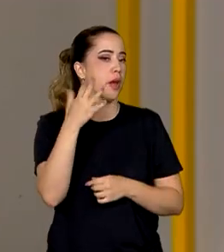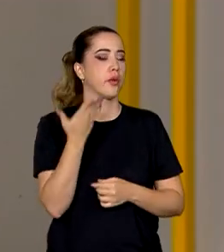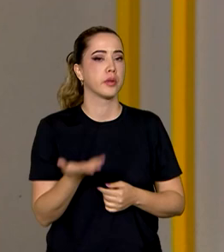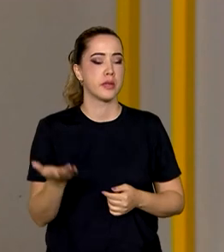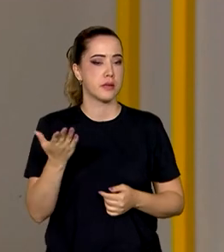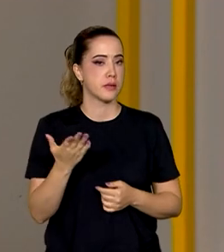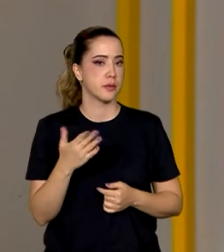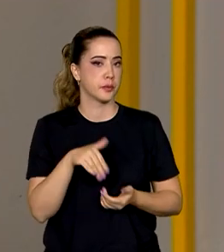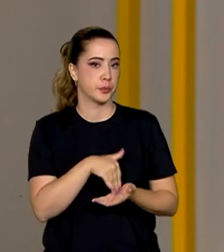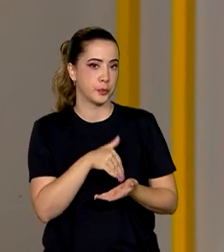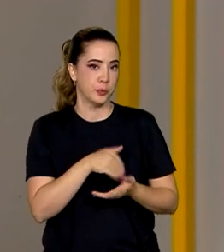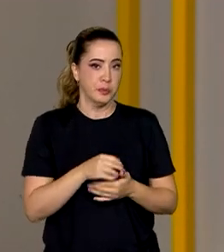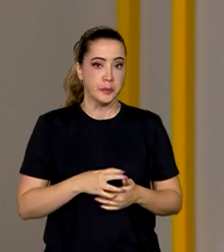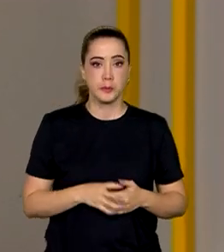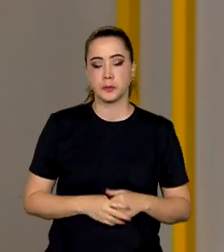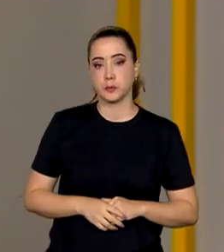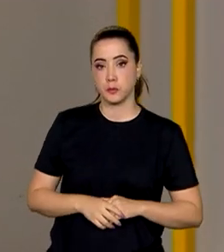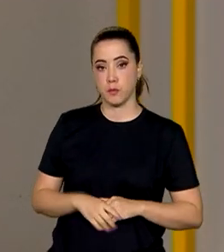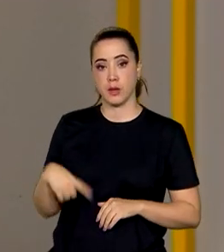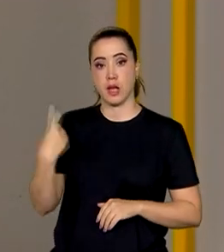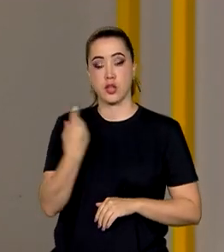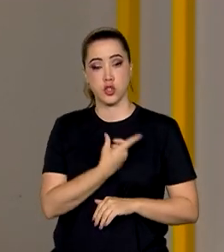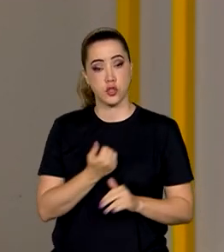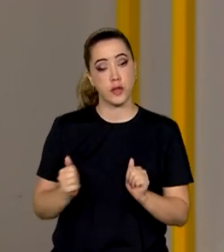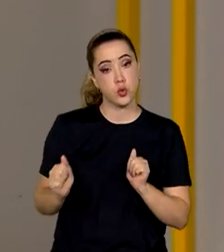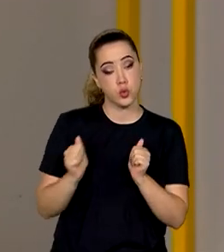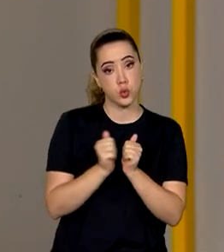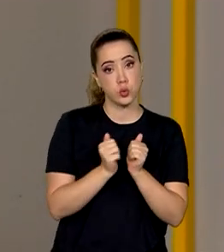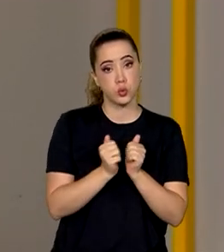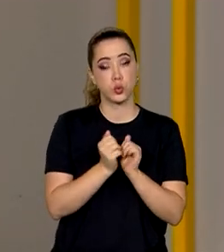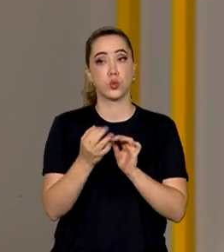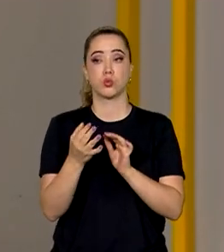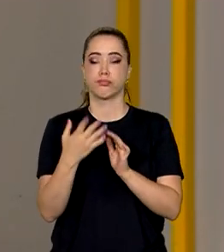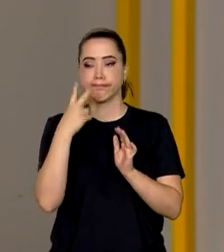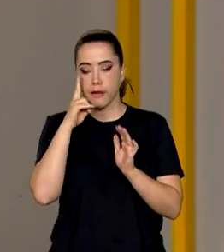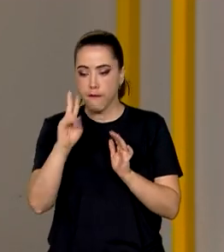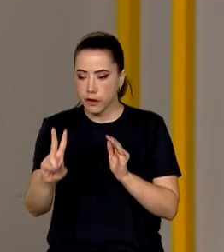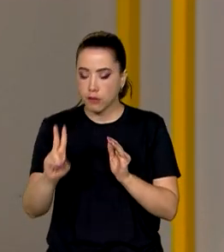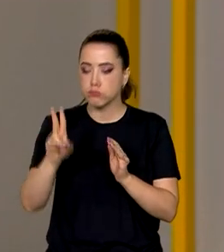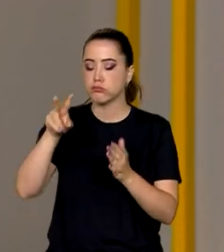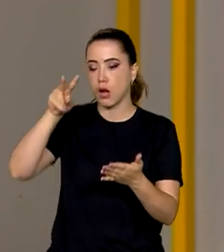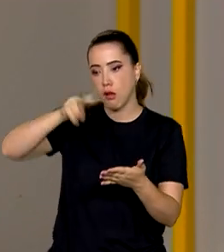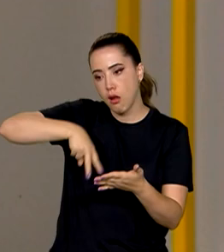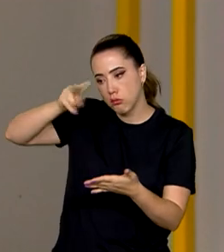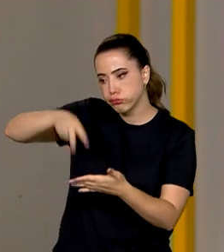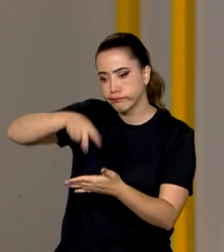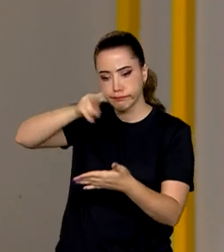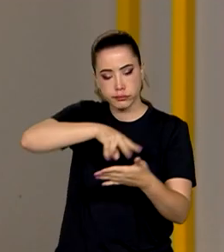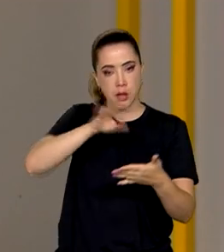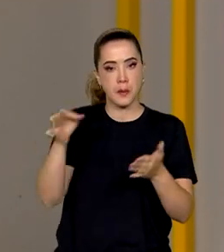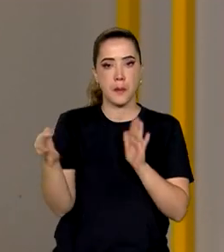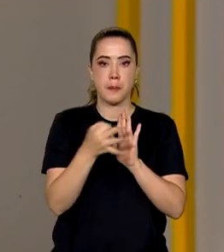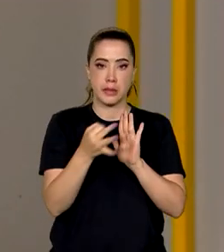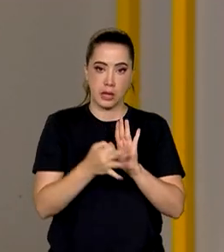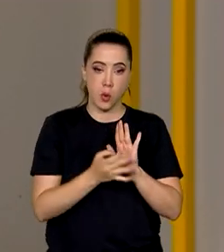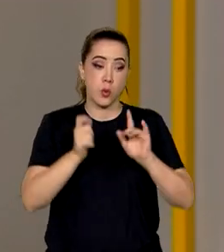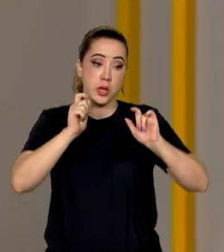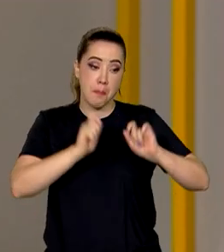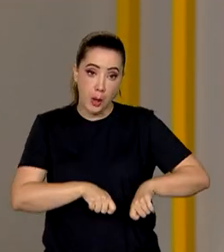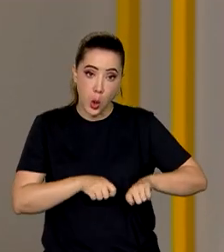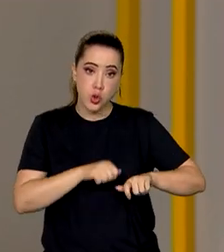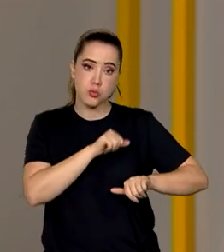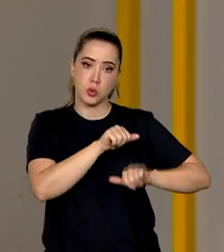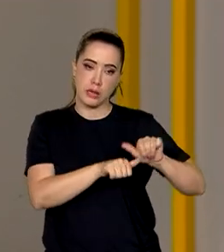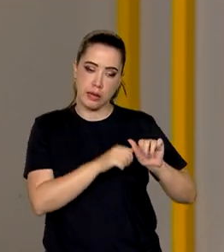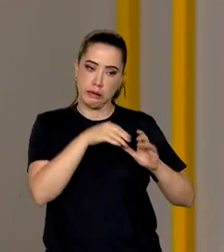secretaria nesse processo? Nós vamos acolher todas as contribuições, vamos analisar o que cabe no escopo do decreto.